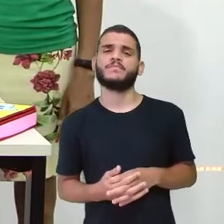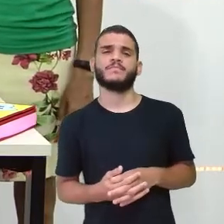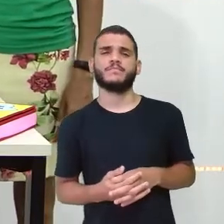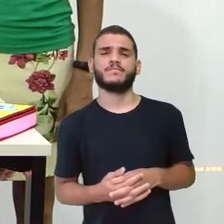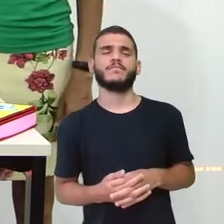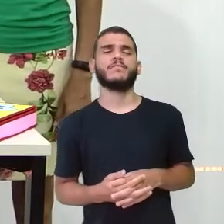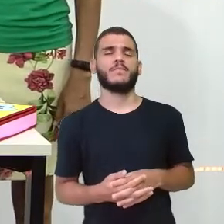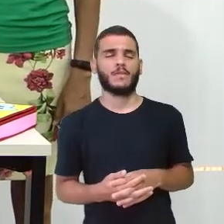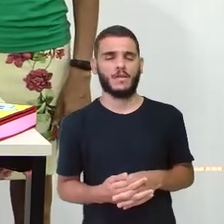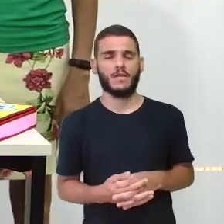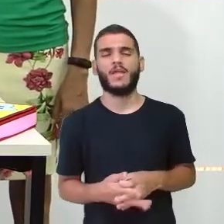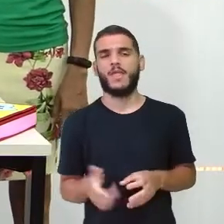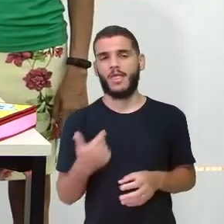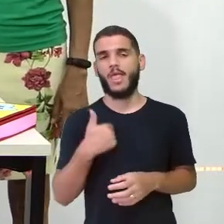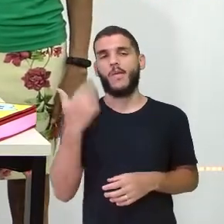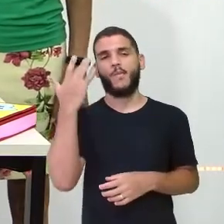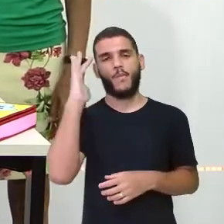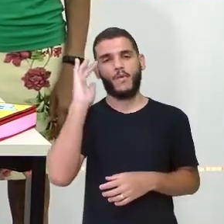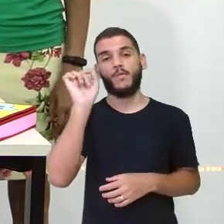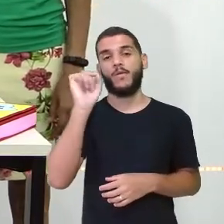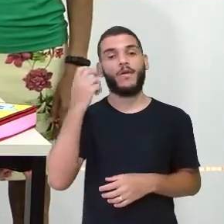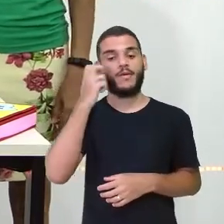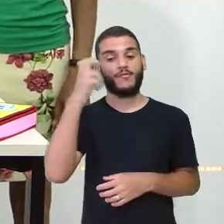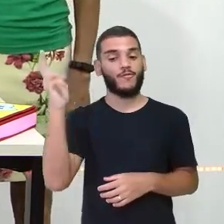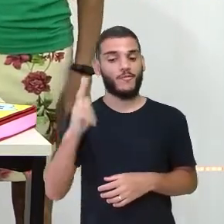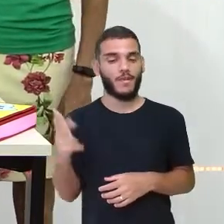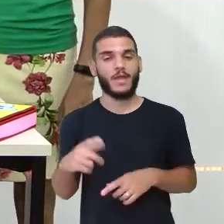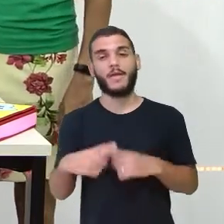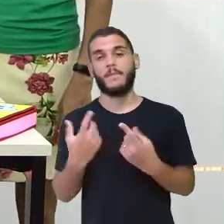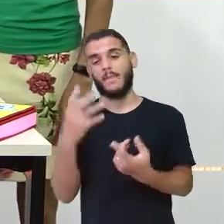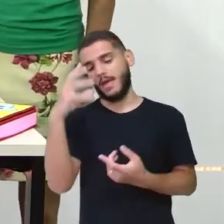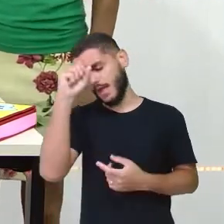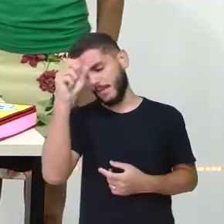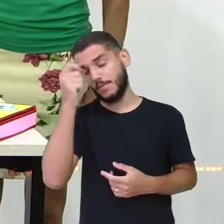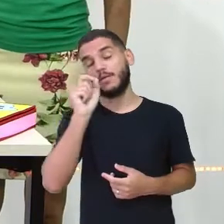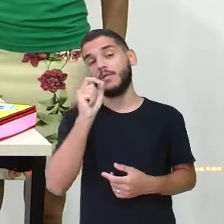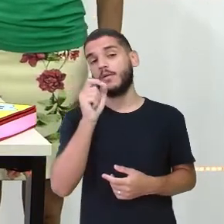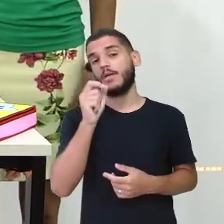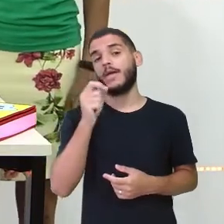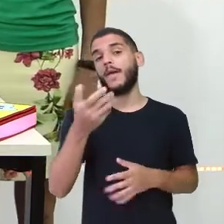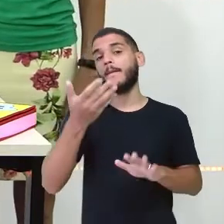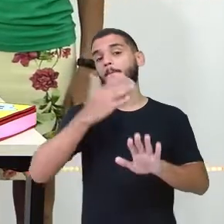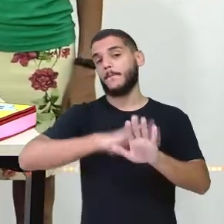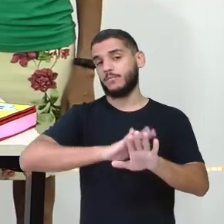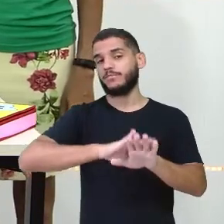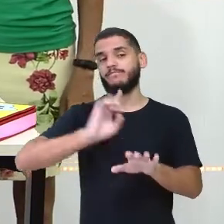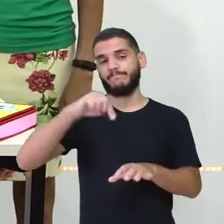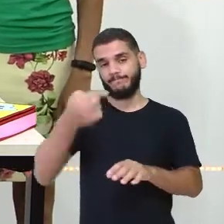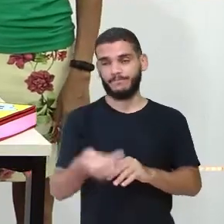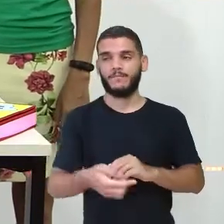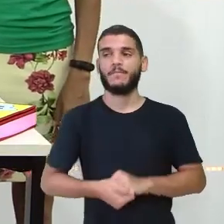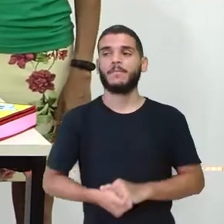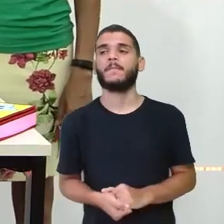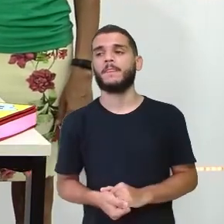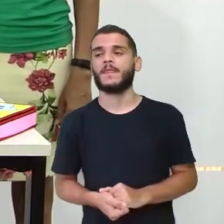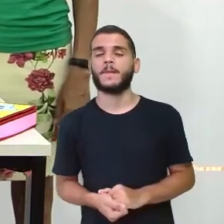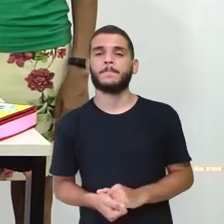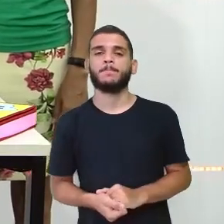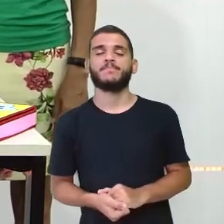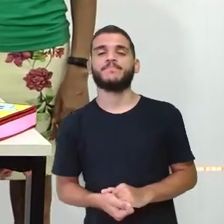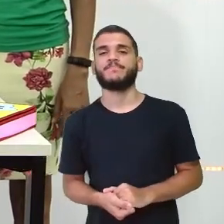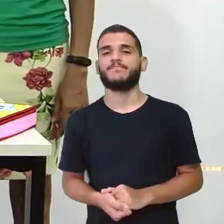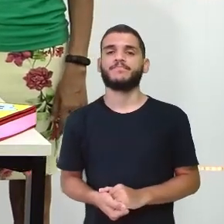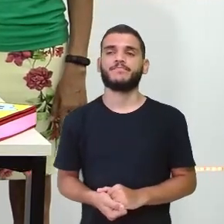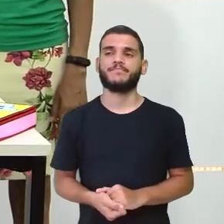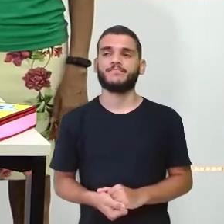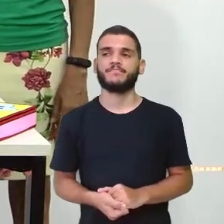Que ela foi muita malandra nessa história, né? Foi sim. Mas ela aprendeu a lição no final, né? Aprendeu. Olha aí. E aqui, a raposa começa com o